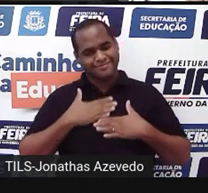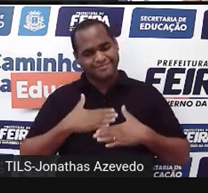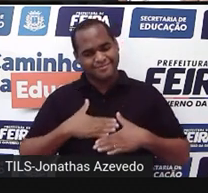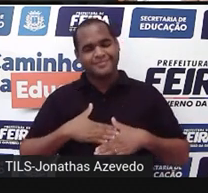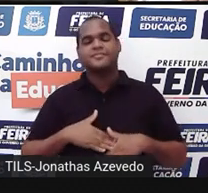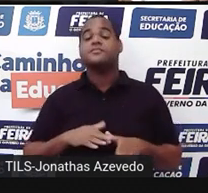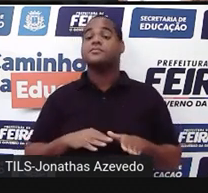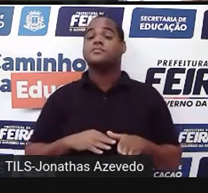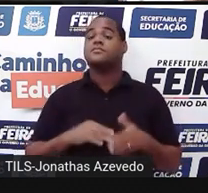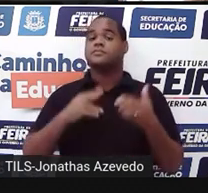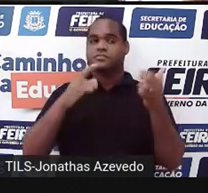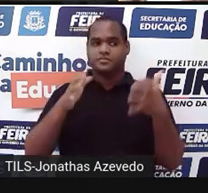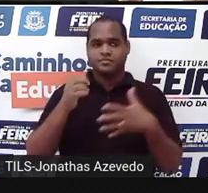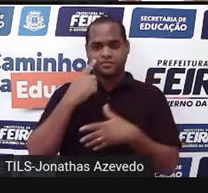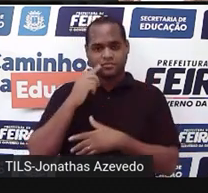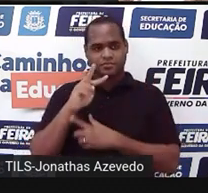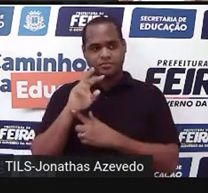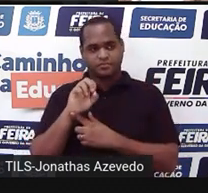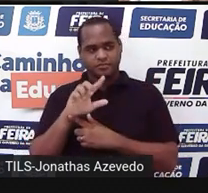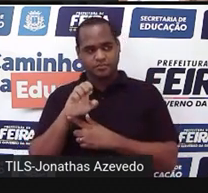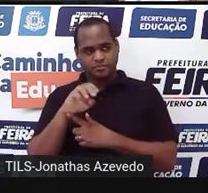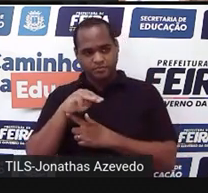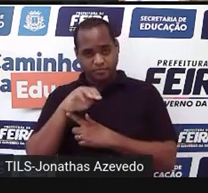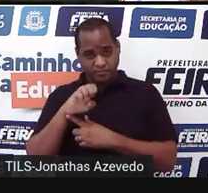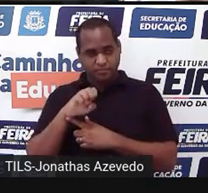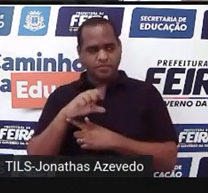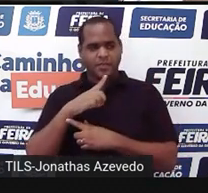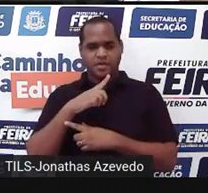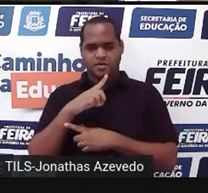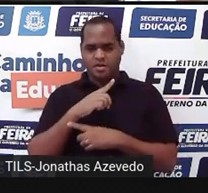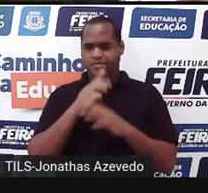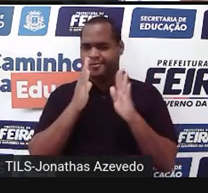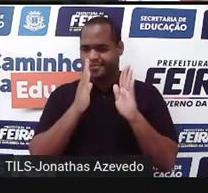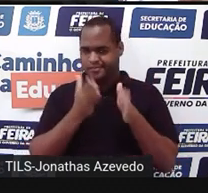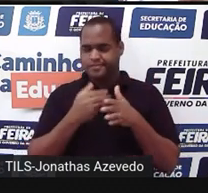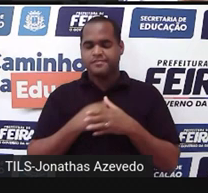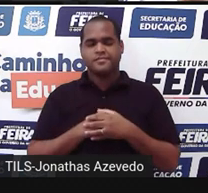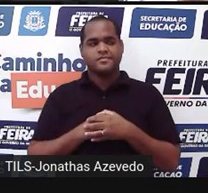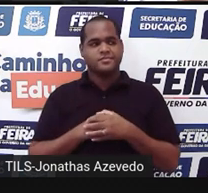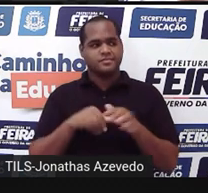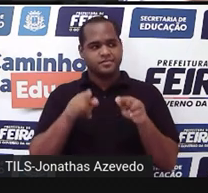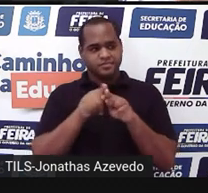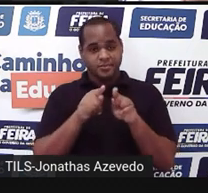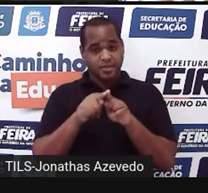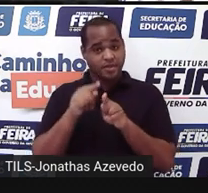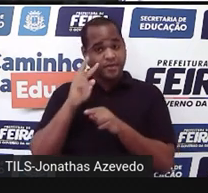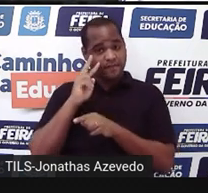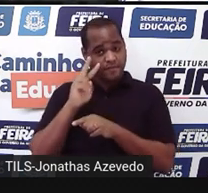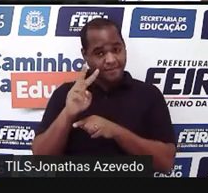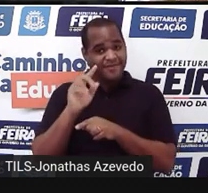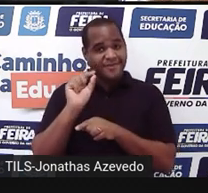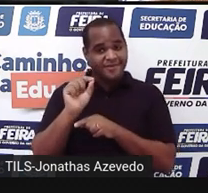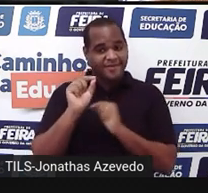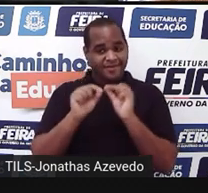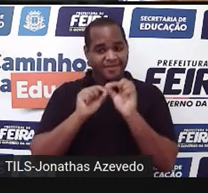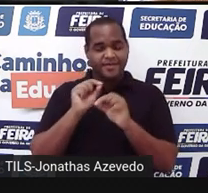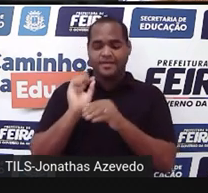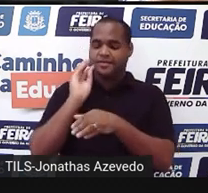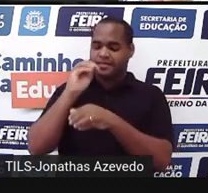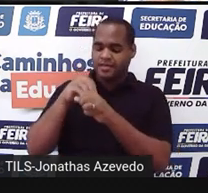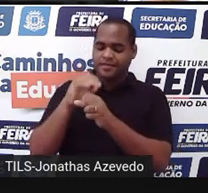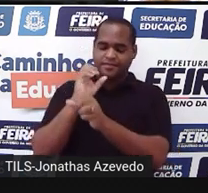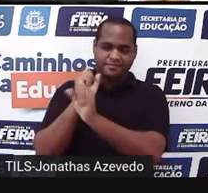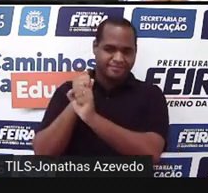A gente falou de volume, e a gente viu que volume é medir o espaço interno.